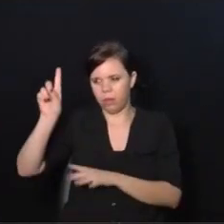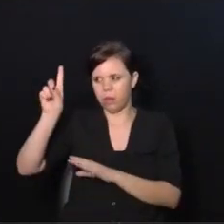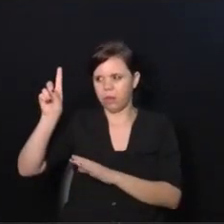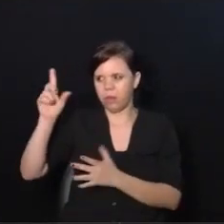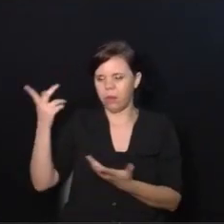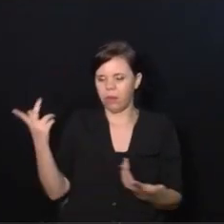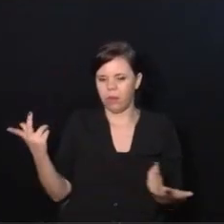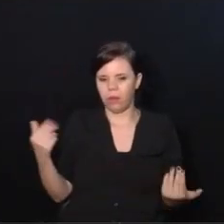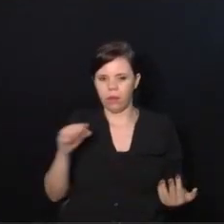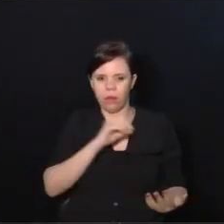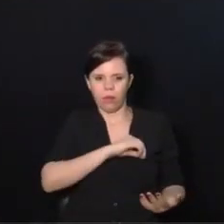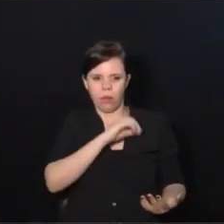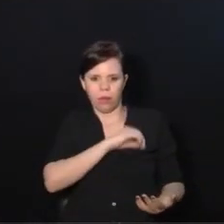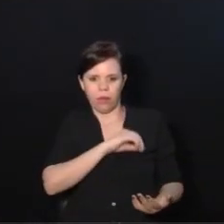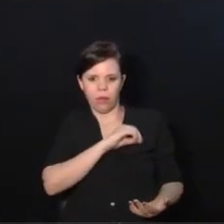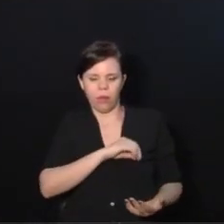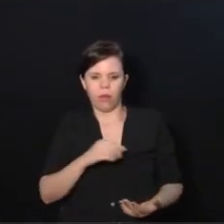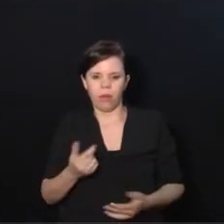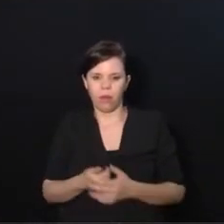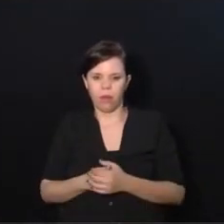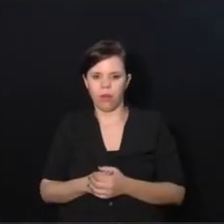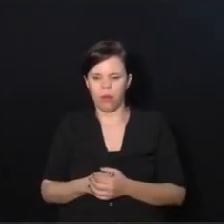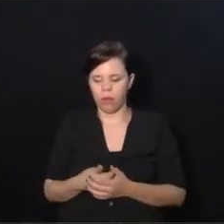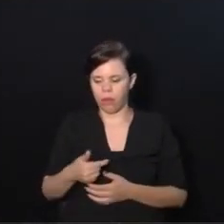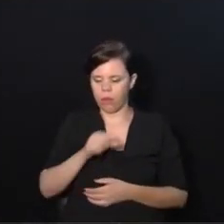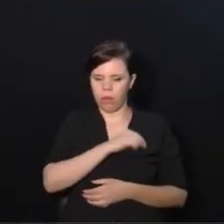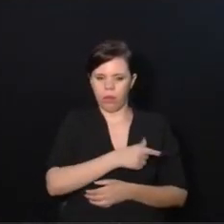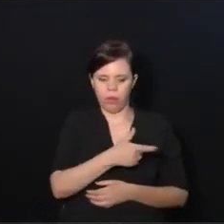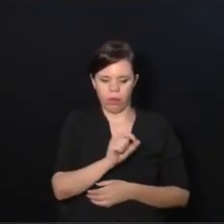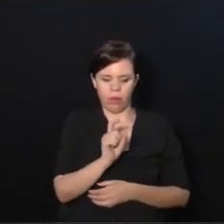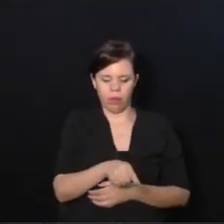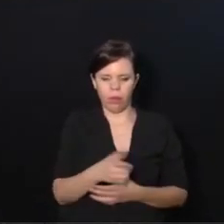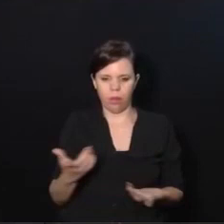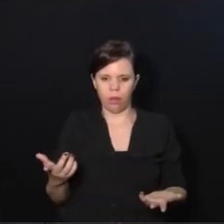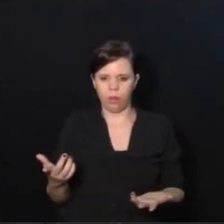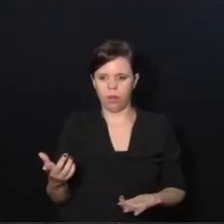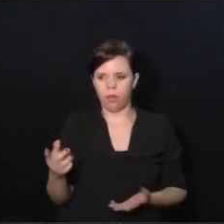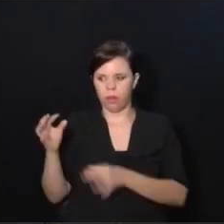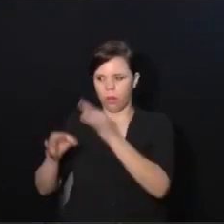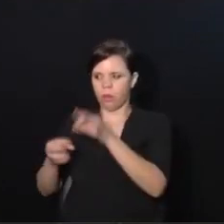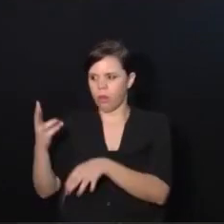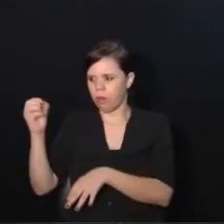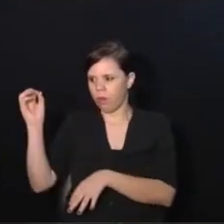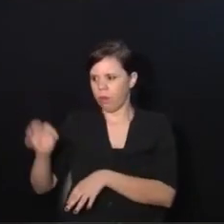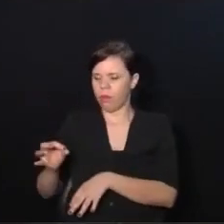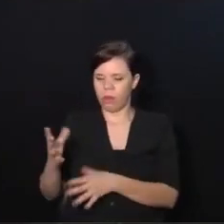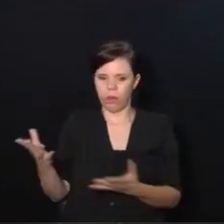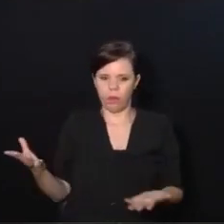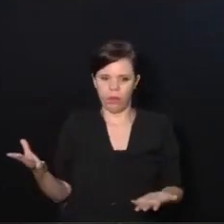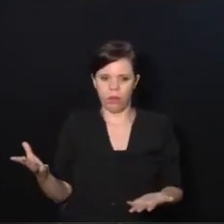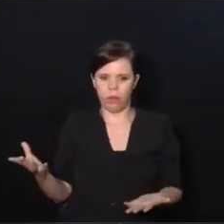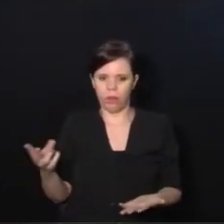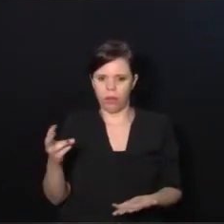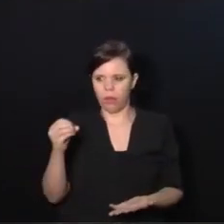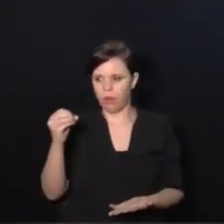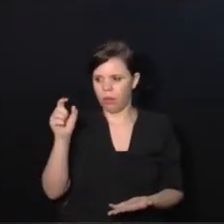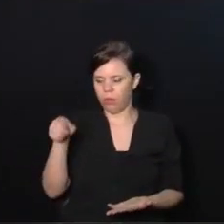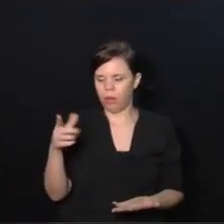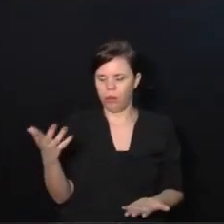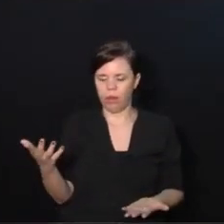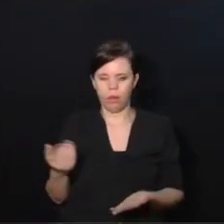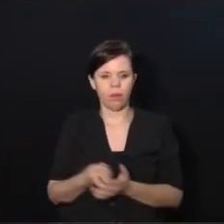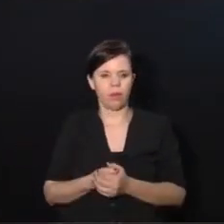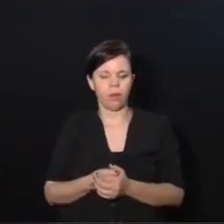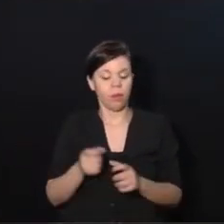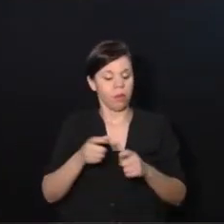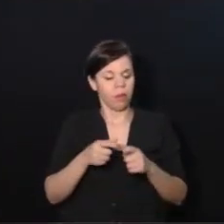É, porque o salário do médico é 10 mil, do juiz é 30 mil. Então o médico acha que é Deus, o juiz tem certeza. Mas, médico normalmente